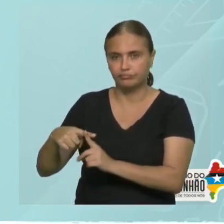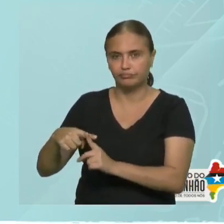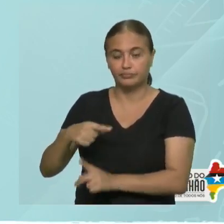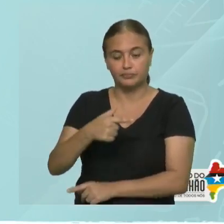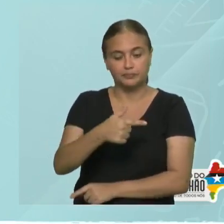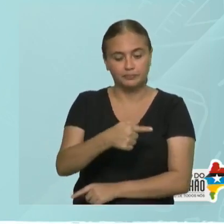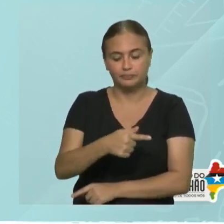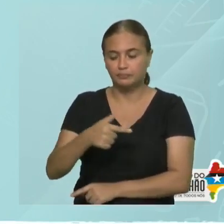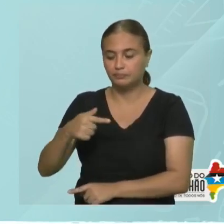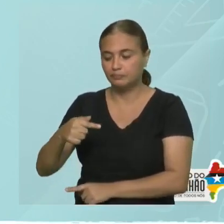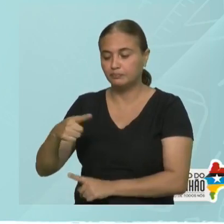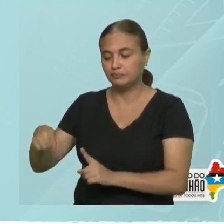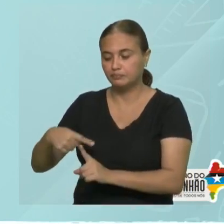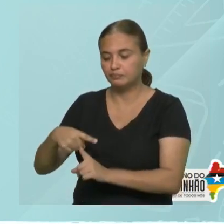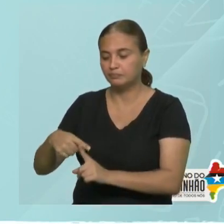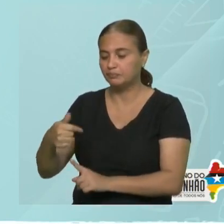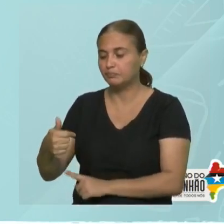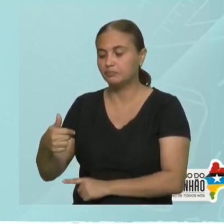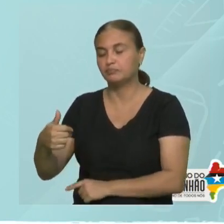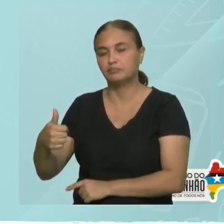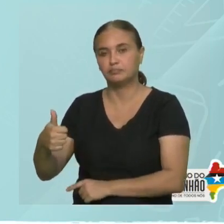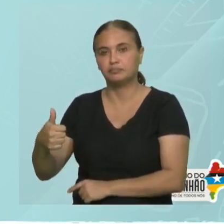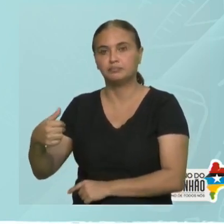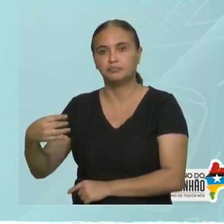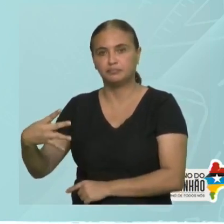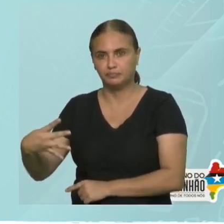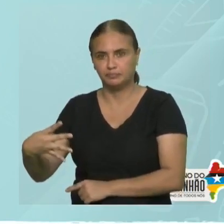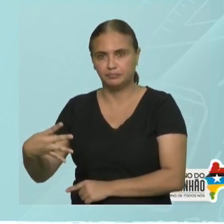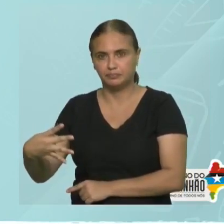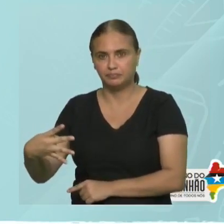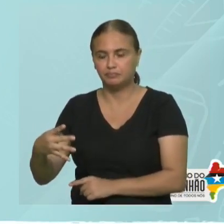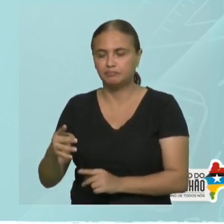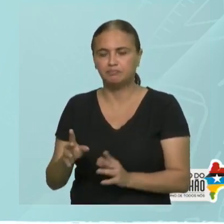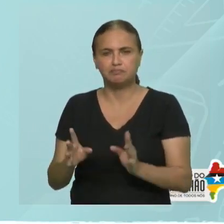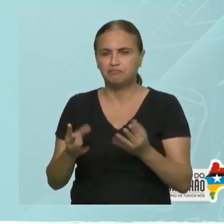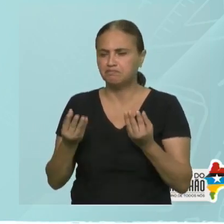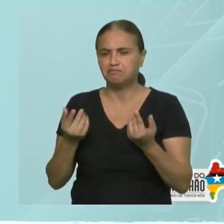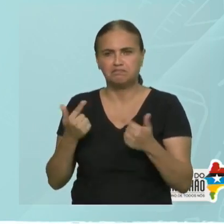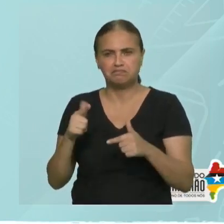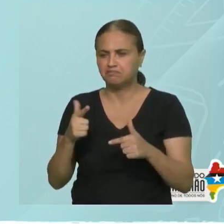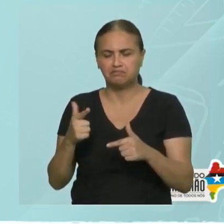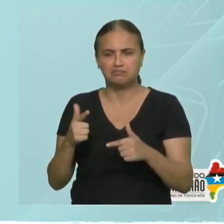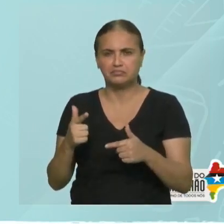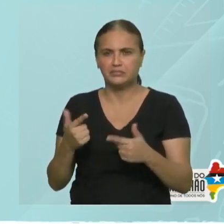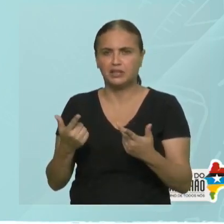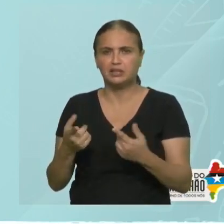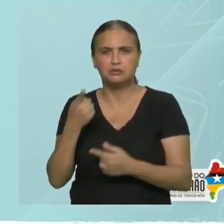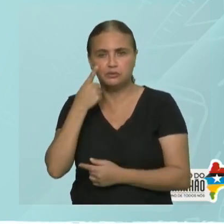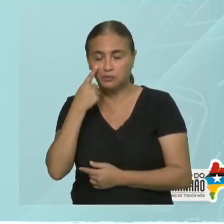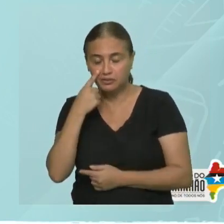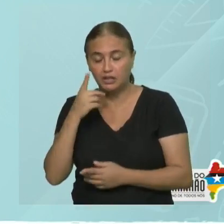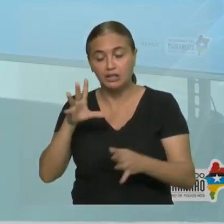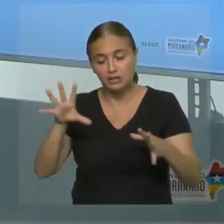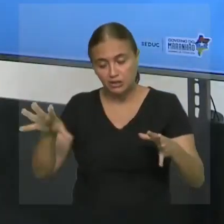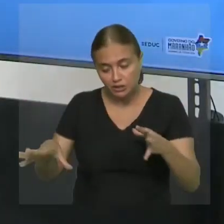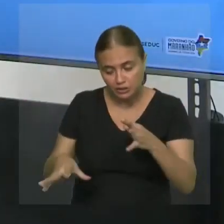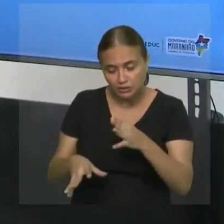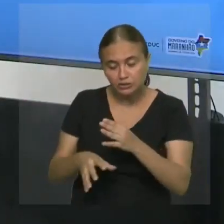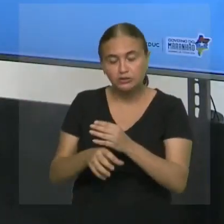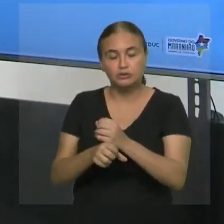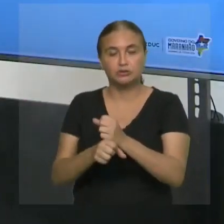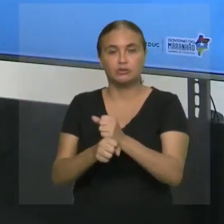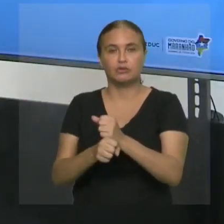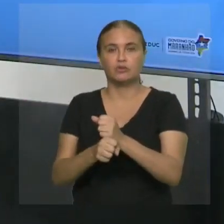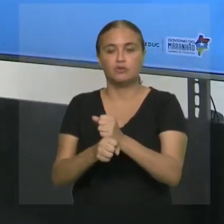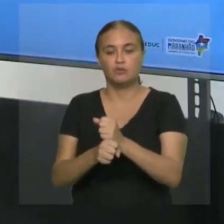Sete mais sete, dá catorze. Belezinha? Então, não tem mistério. Conserva o sinal e soma quando os